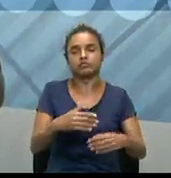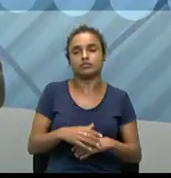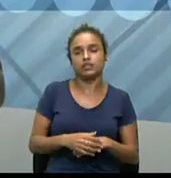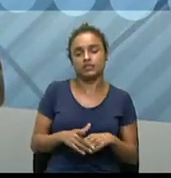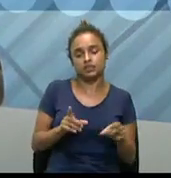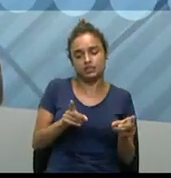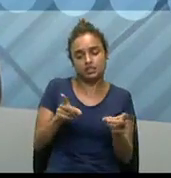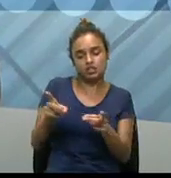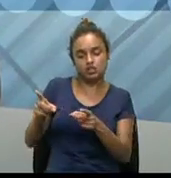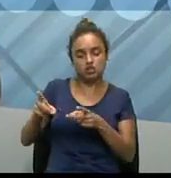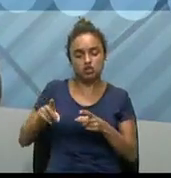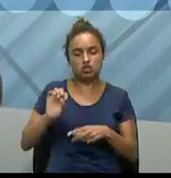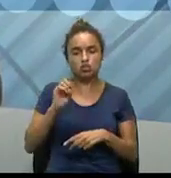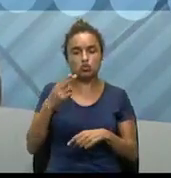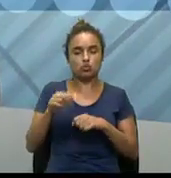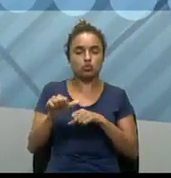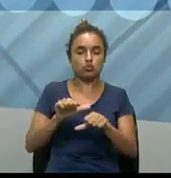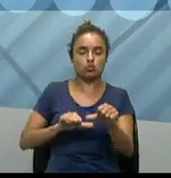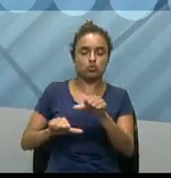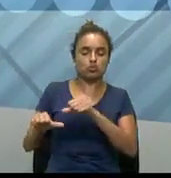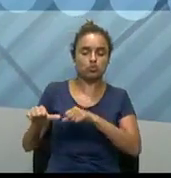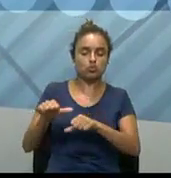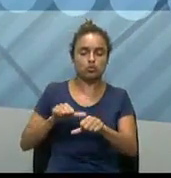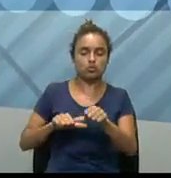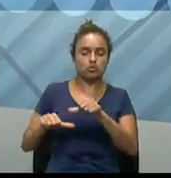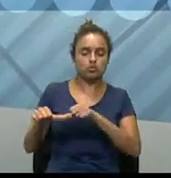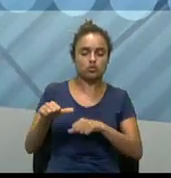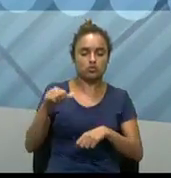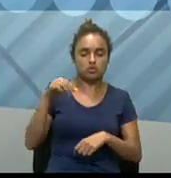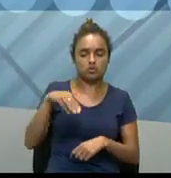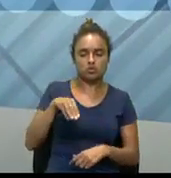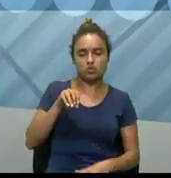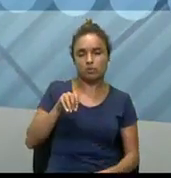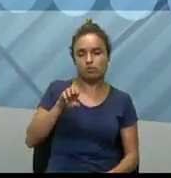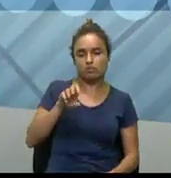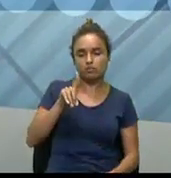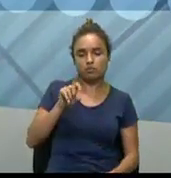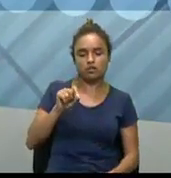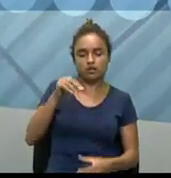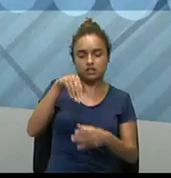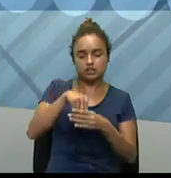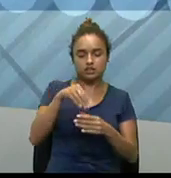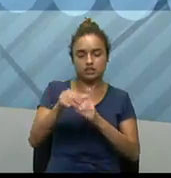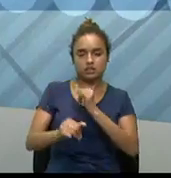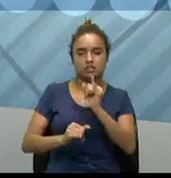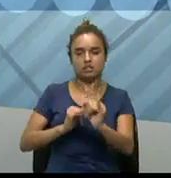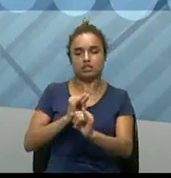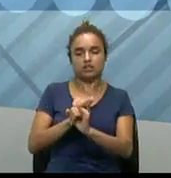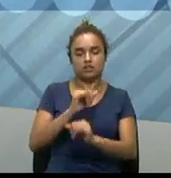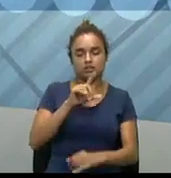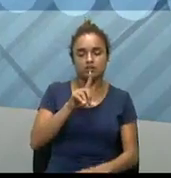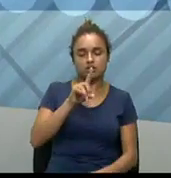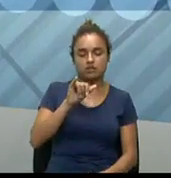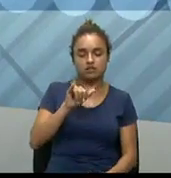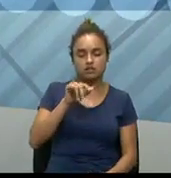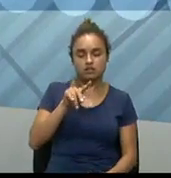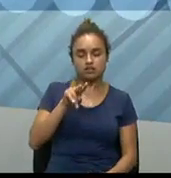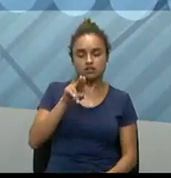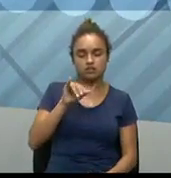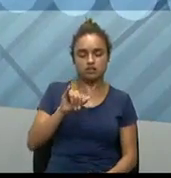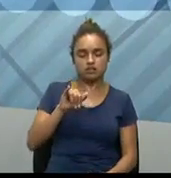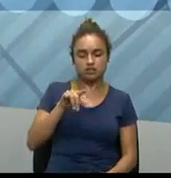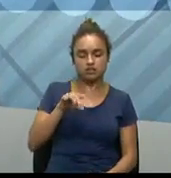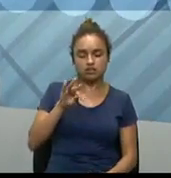vendas ou trocas que realizada pela moeda virtual, né, além de ser digital, a gente não